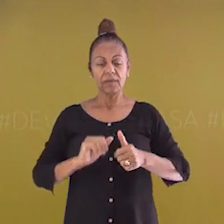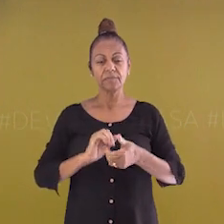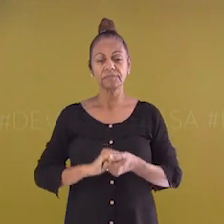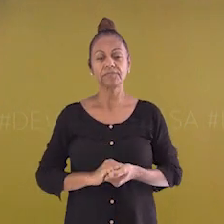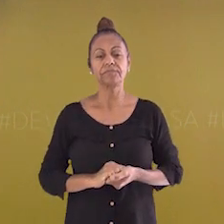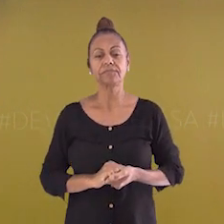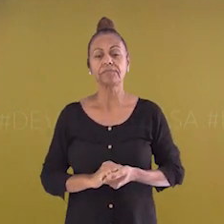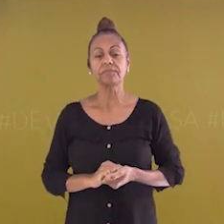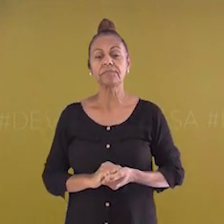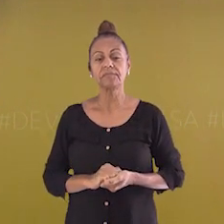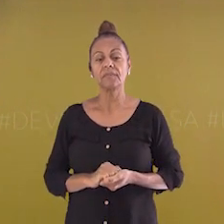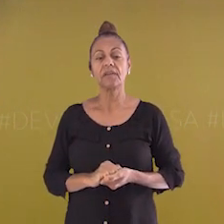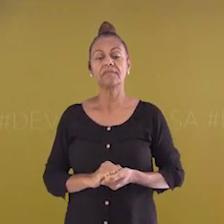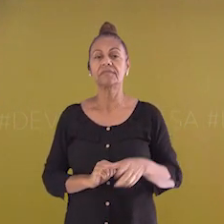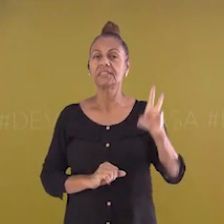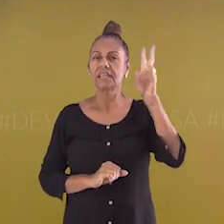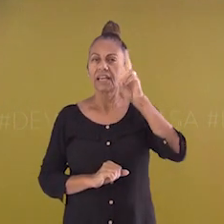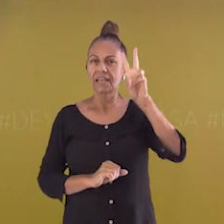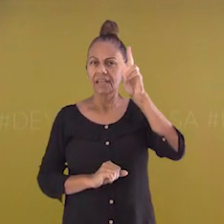este copo com suco?